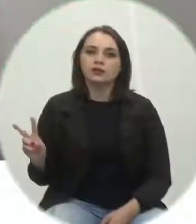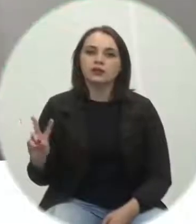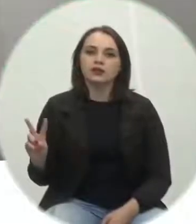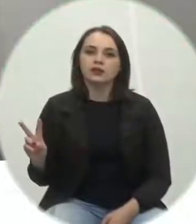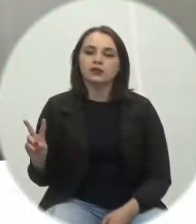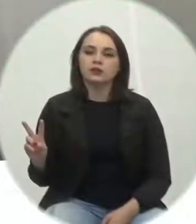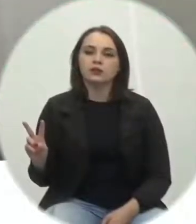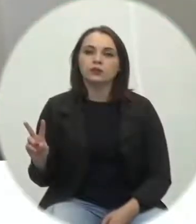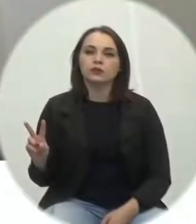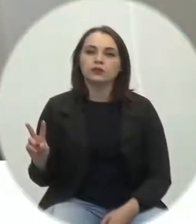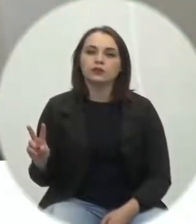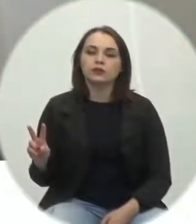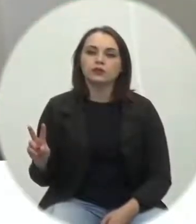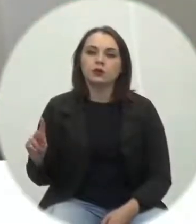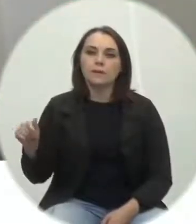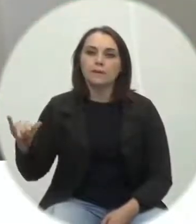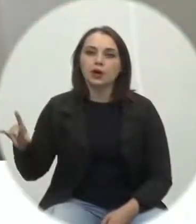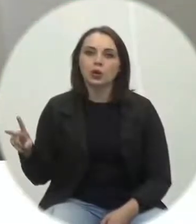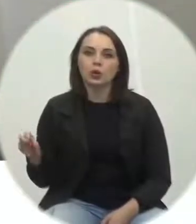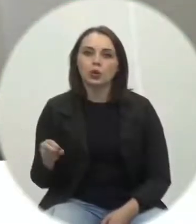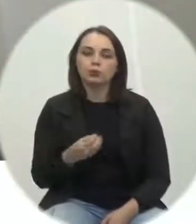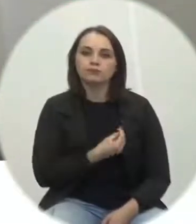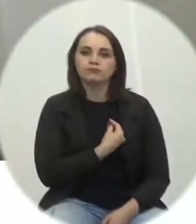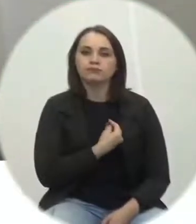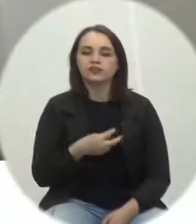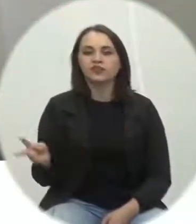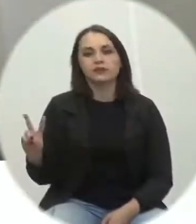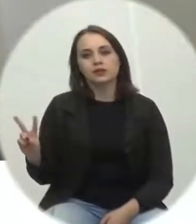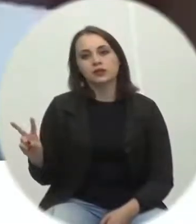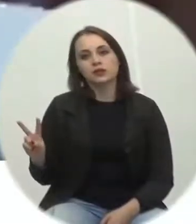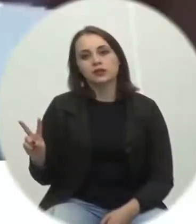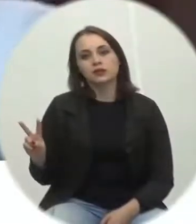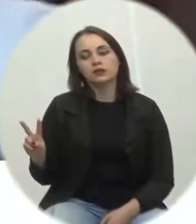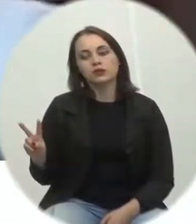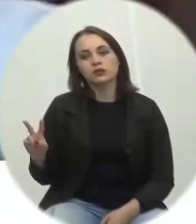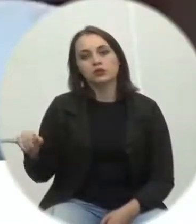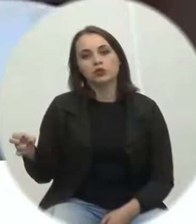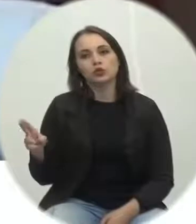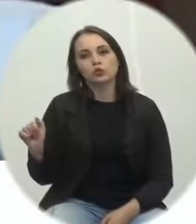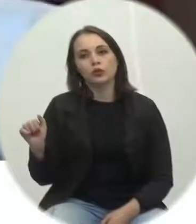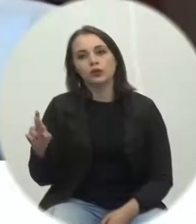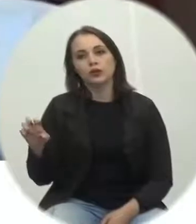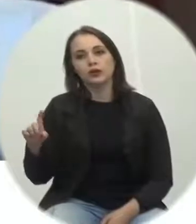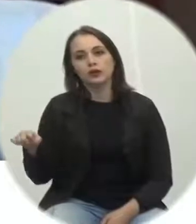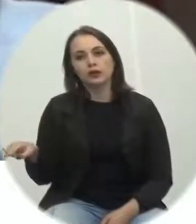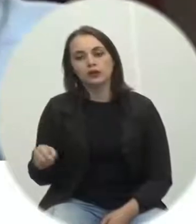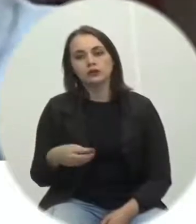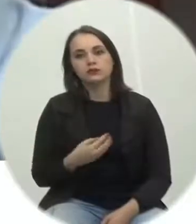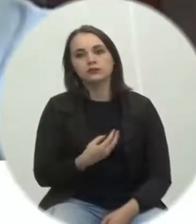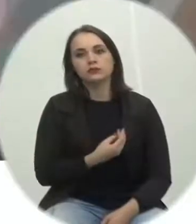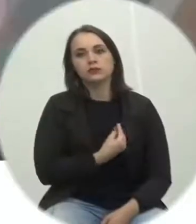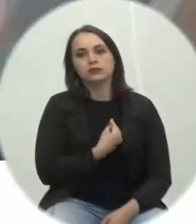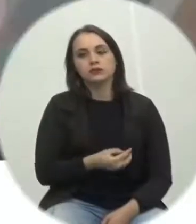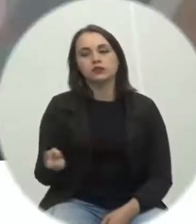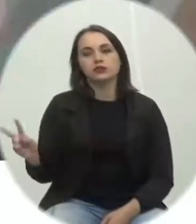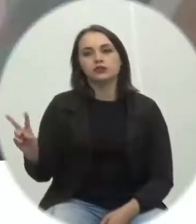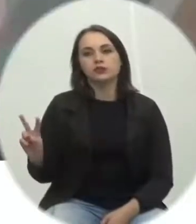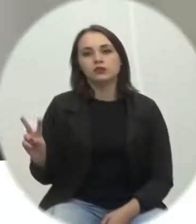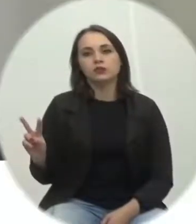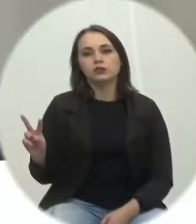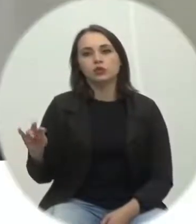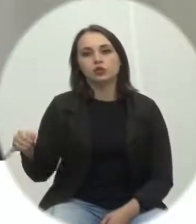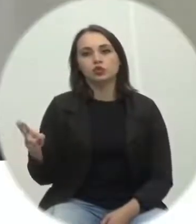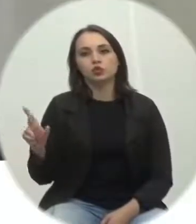vereador Paulo Ferrarezi presente presente vereador Joalês de Jesus presente presente